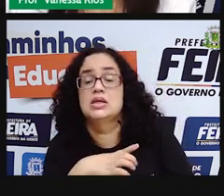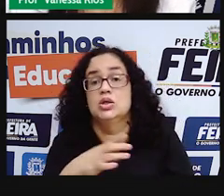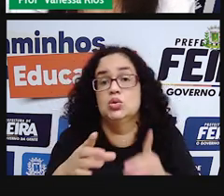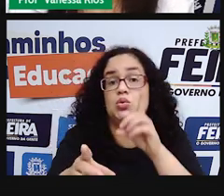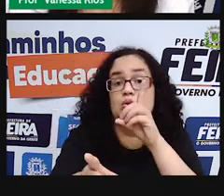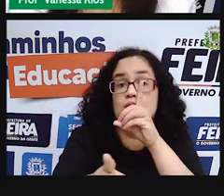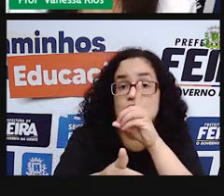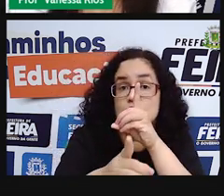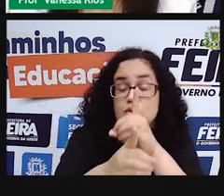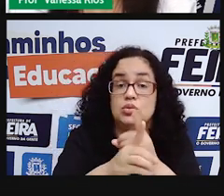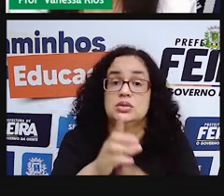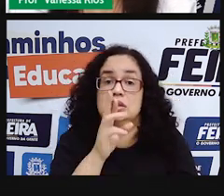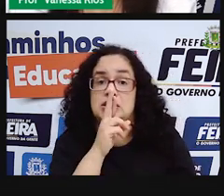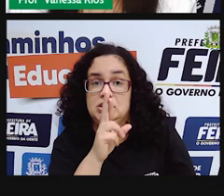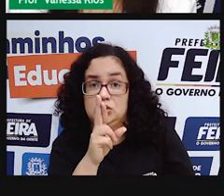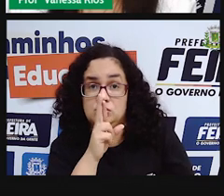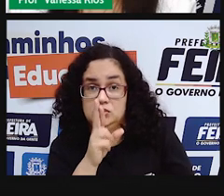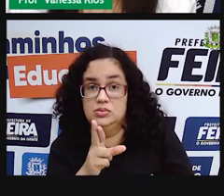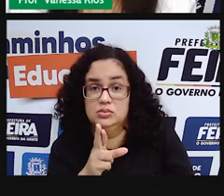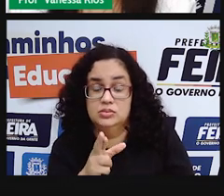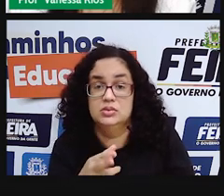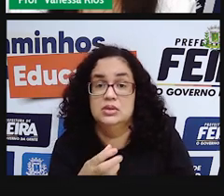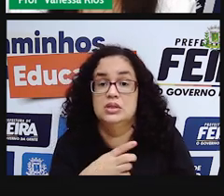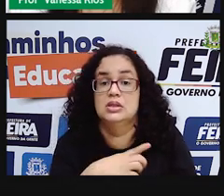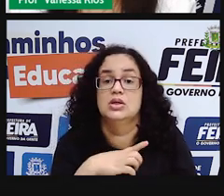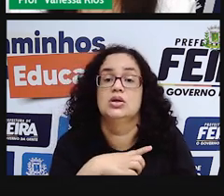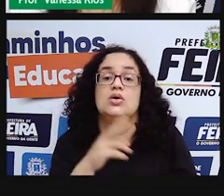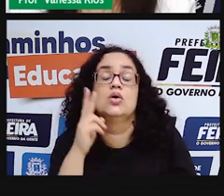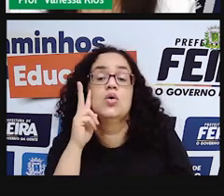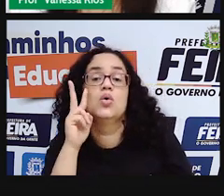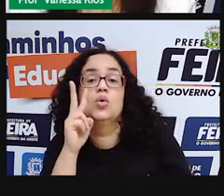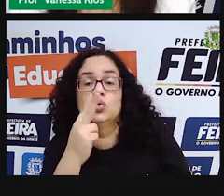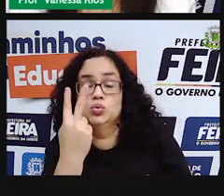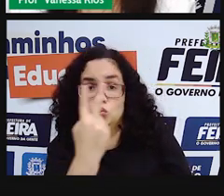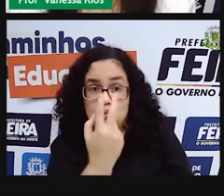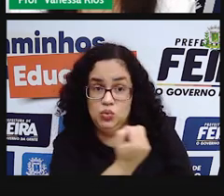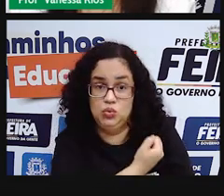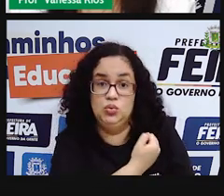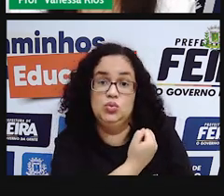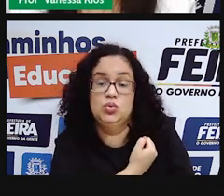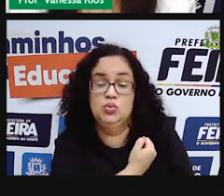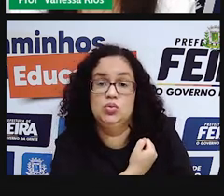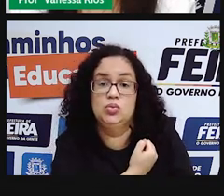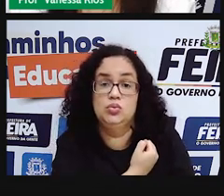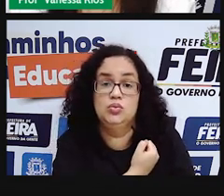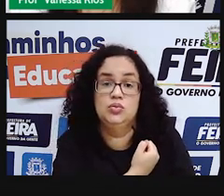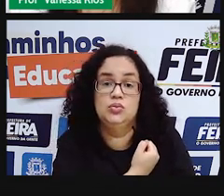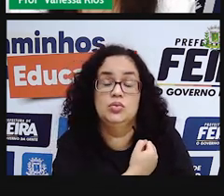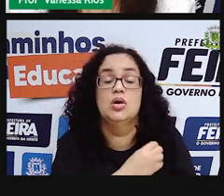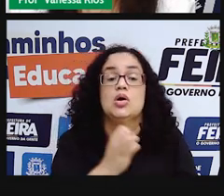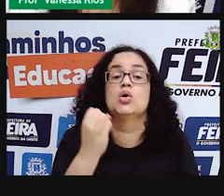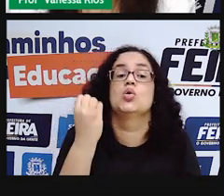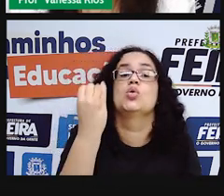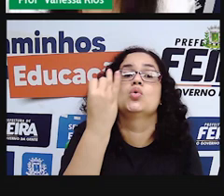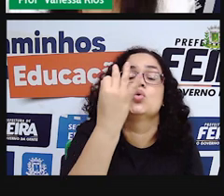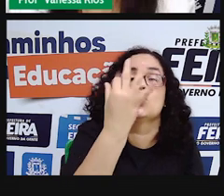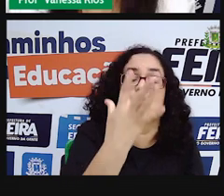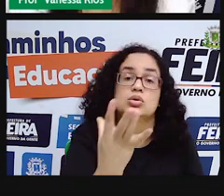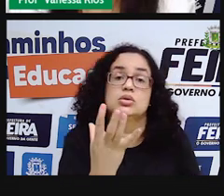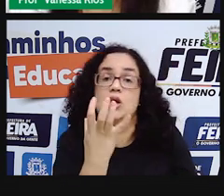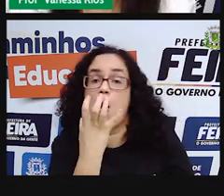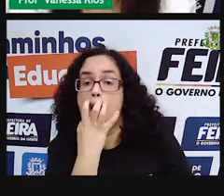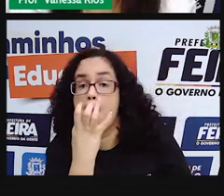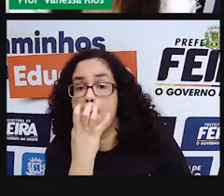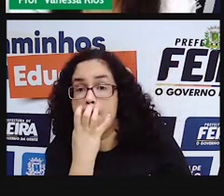outros resultados. A gente tem aqui, ó, observando, ó, na tabela, quando se refere à quantidade de cachorros,